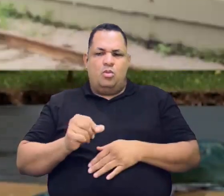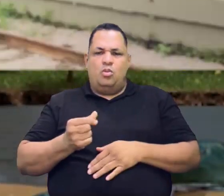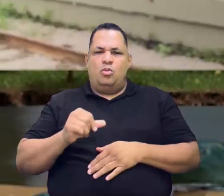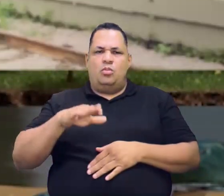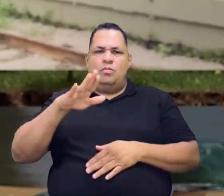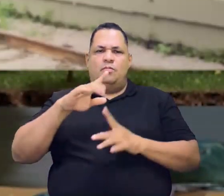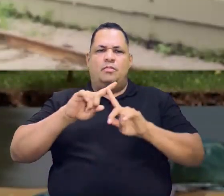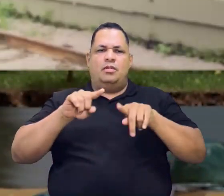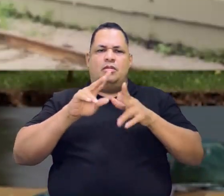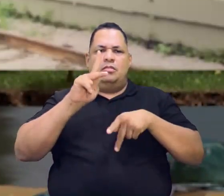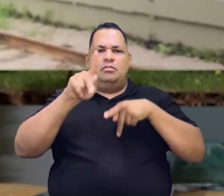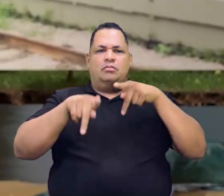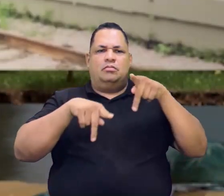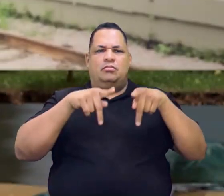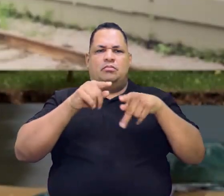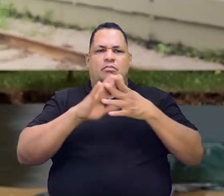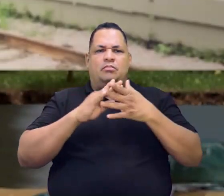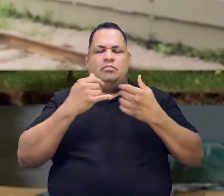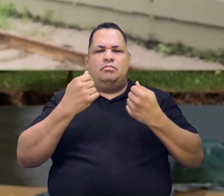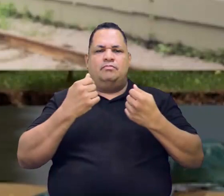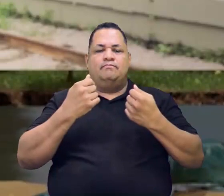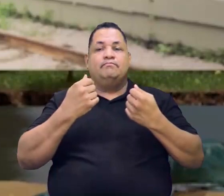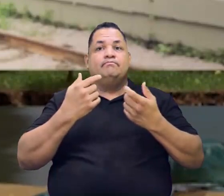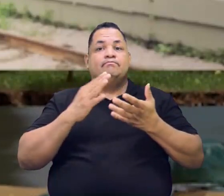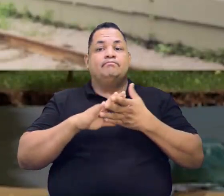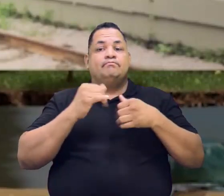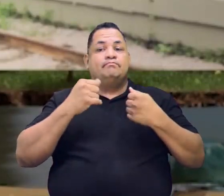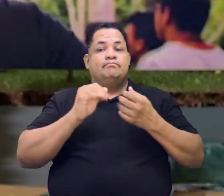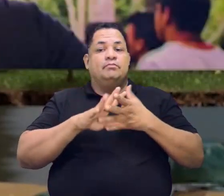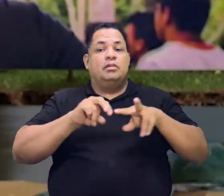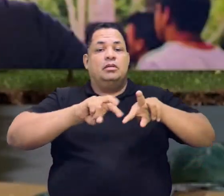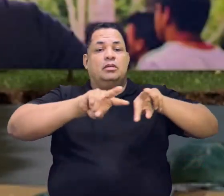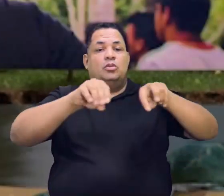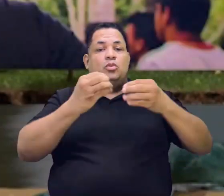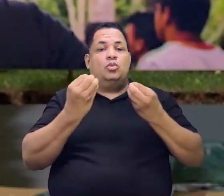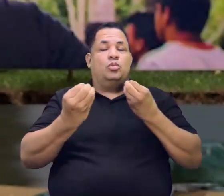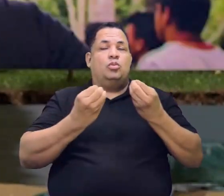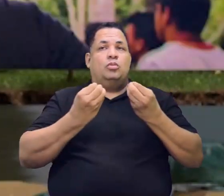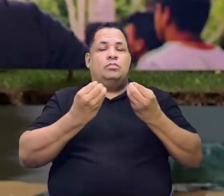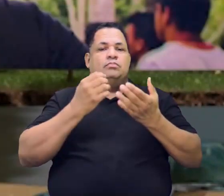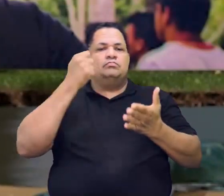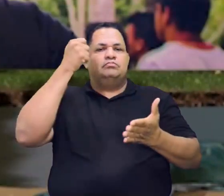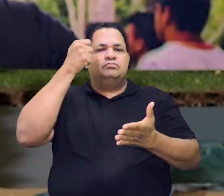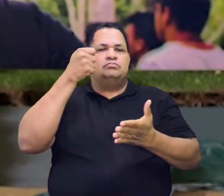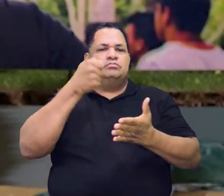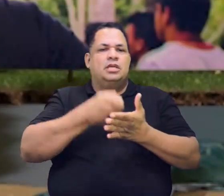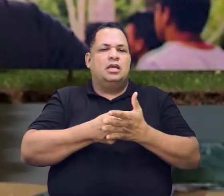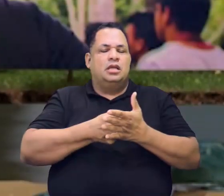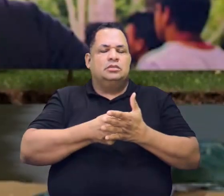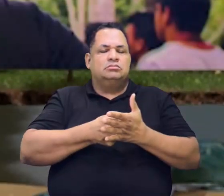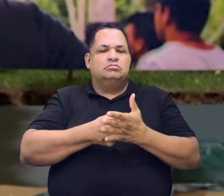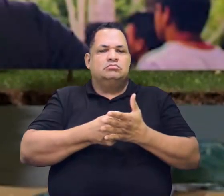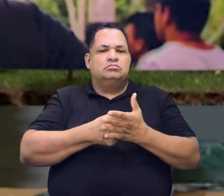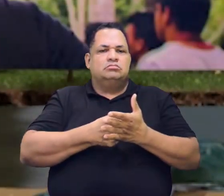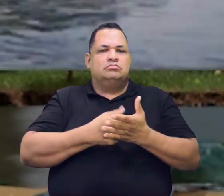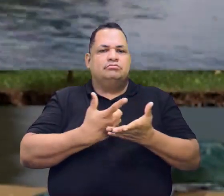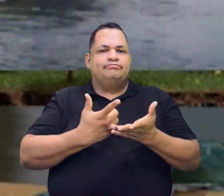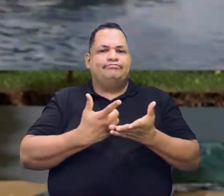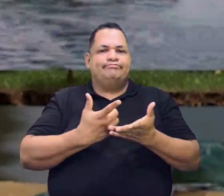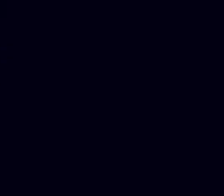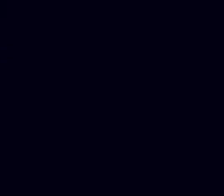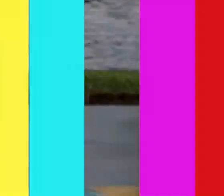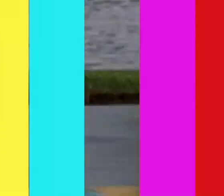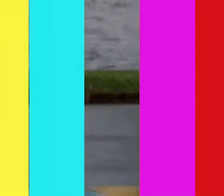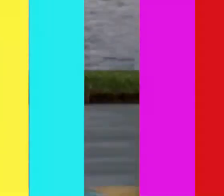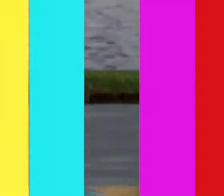o povo brasileiro que deveria explorar e saber como explorar, pagando seus impostos, é que a coisa não